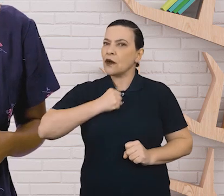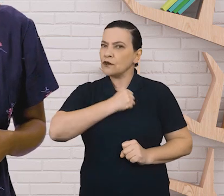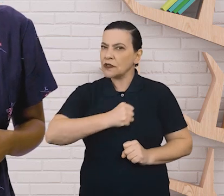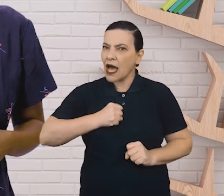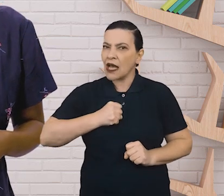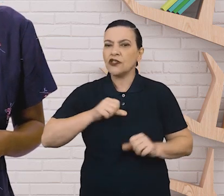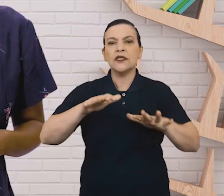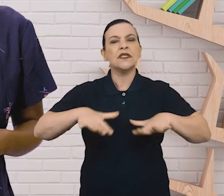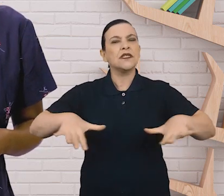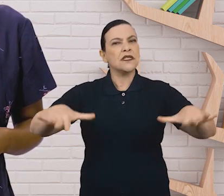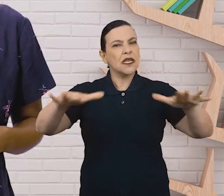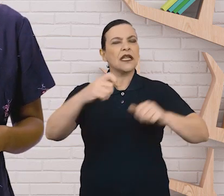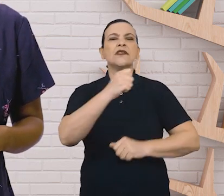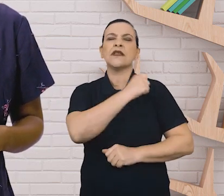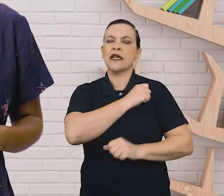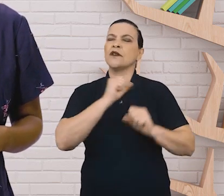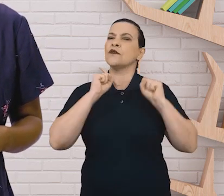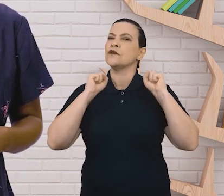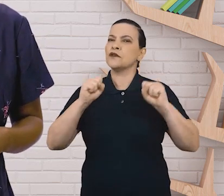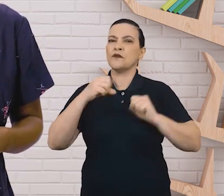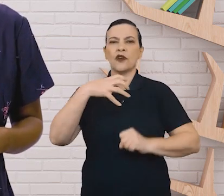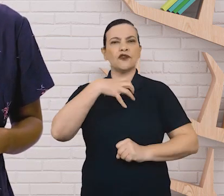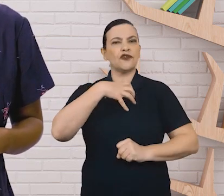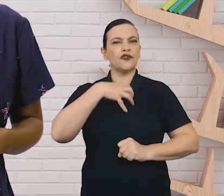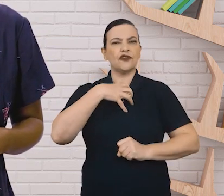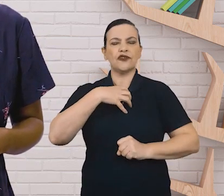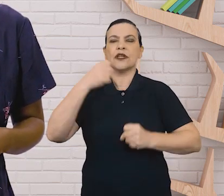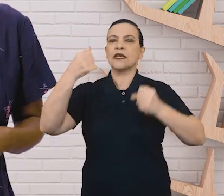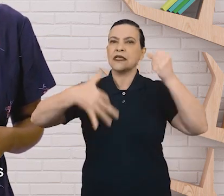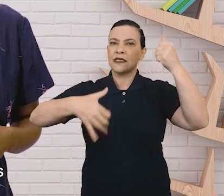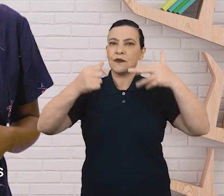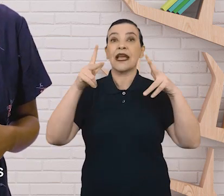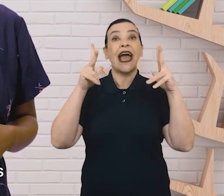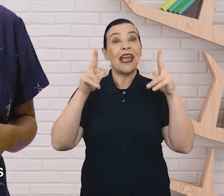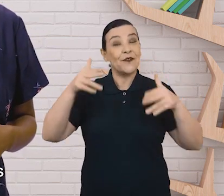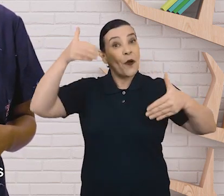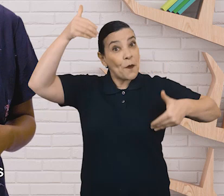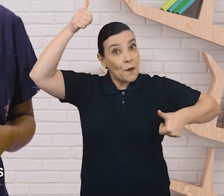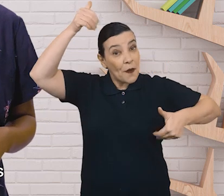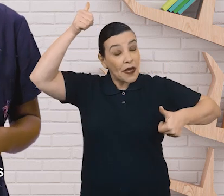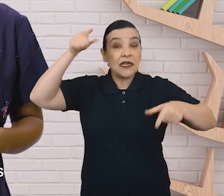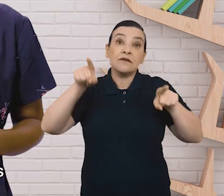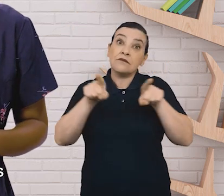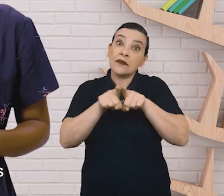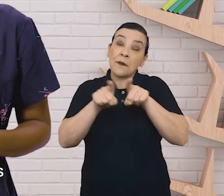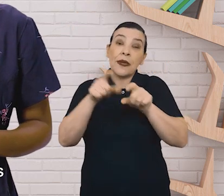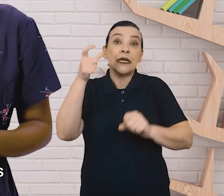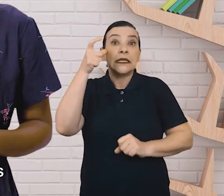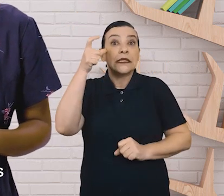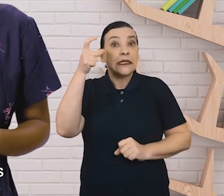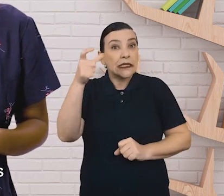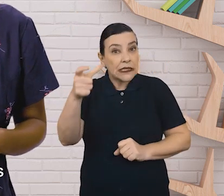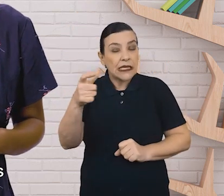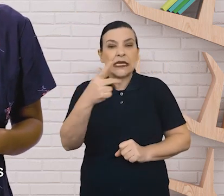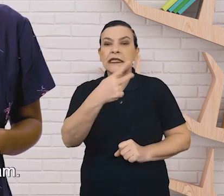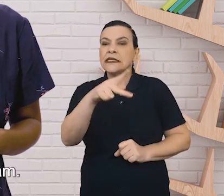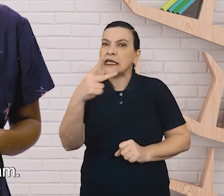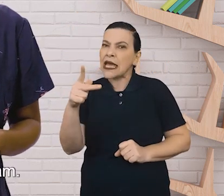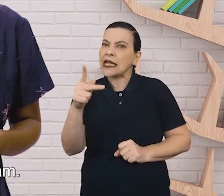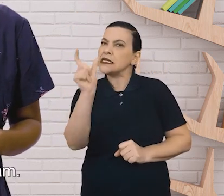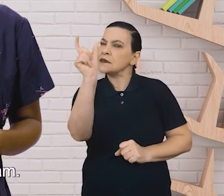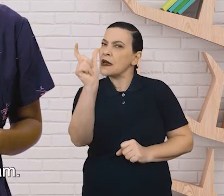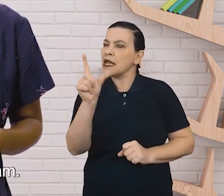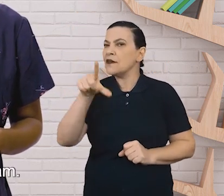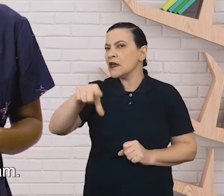os alunos possam falar sobre tudo isso que macaquinho experimentou. Se julgar interessante, peça que escolham uma dessas